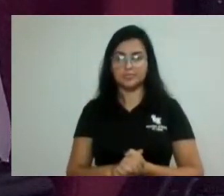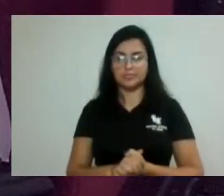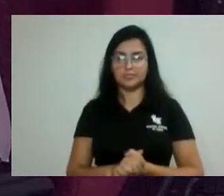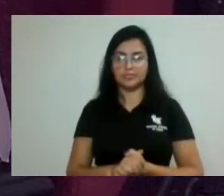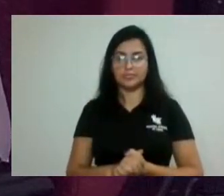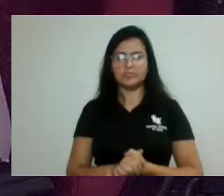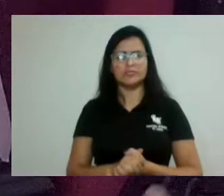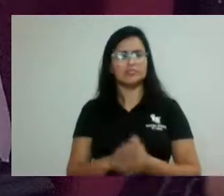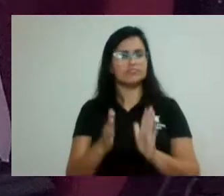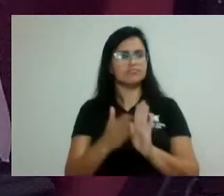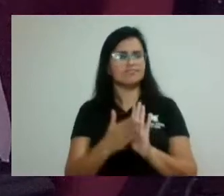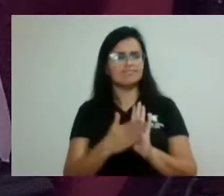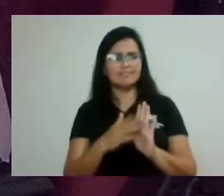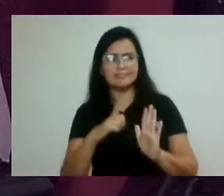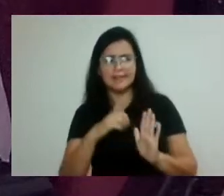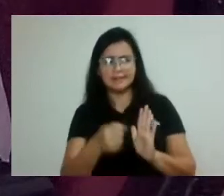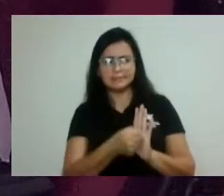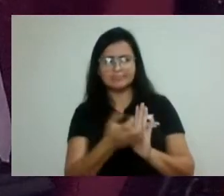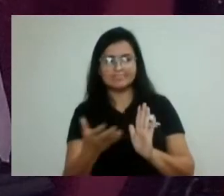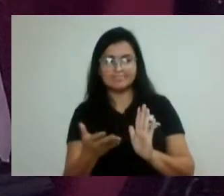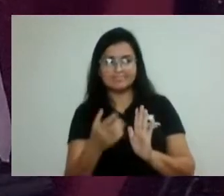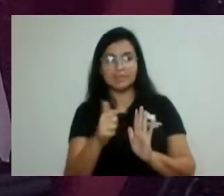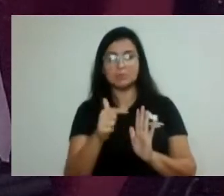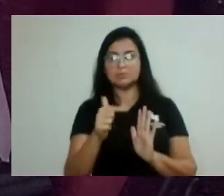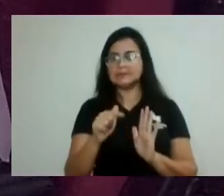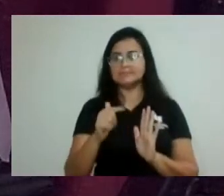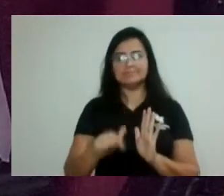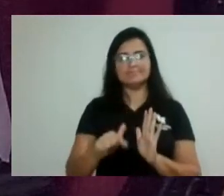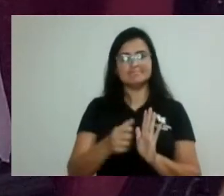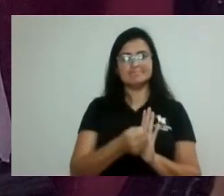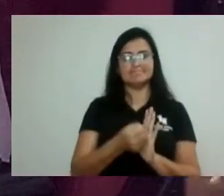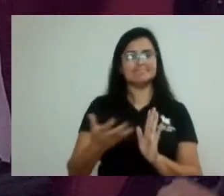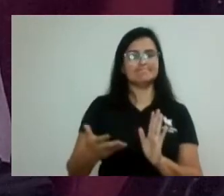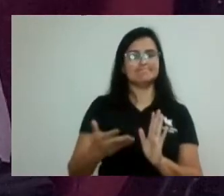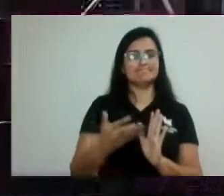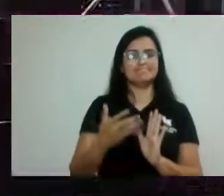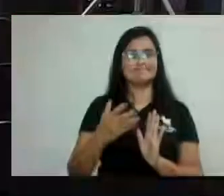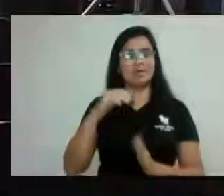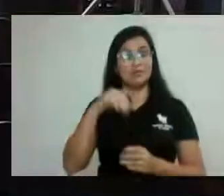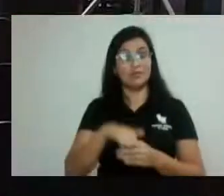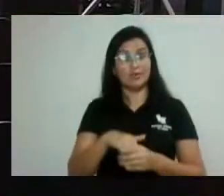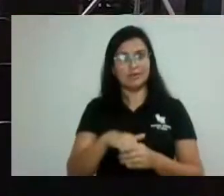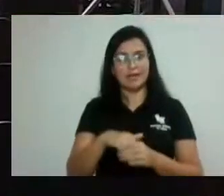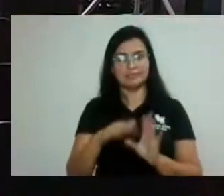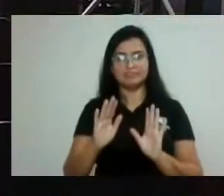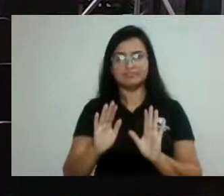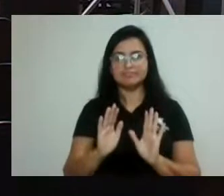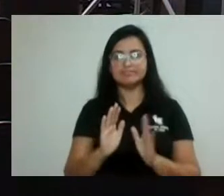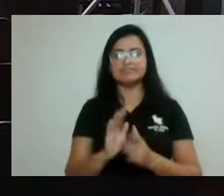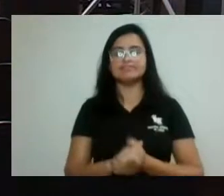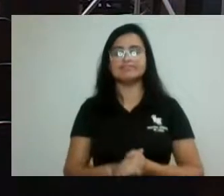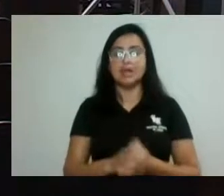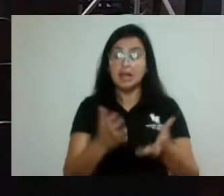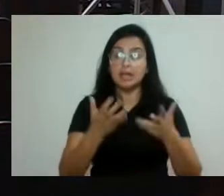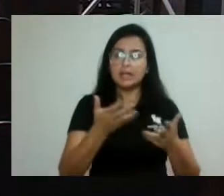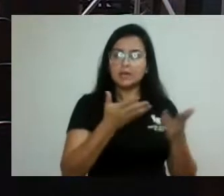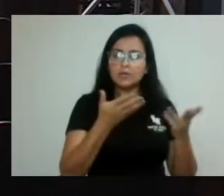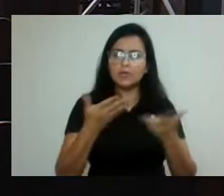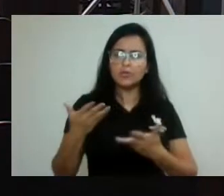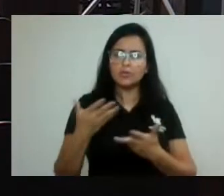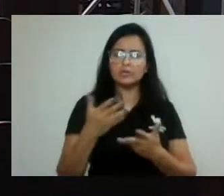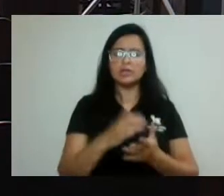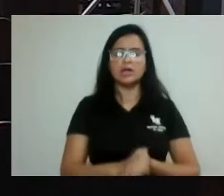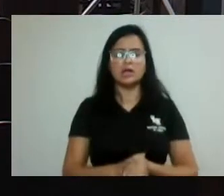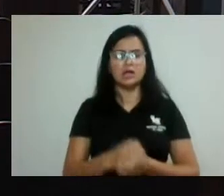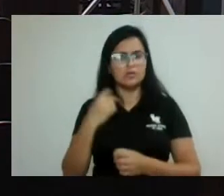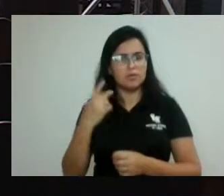votar, logradouro público, tá? Sobre denominação, logradouro dos públicos. Queria convidar os vereadores para assumirem seus lugares na